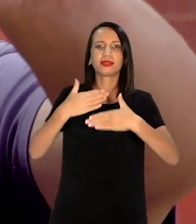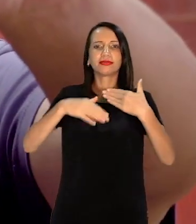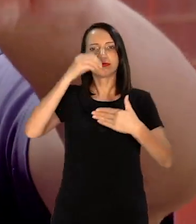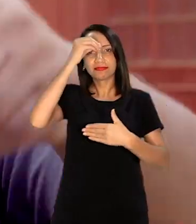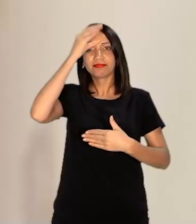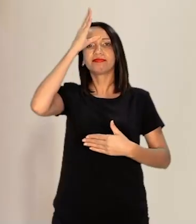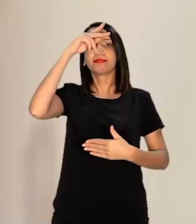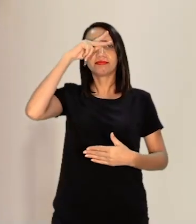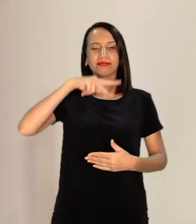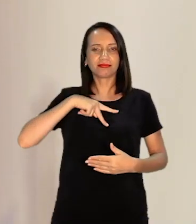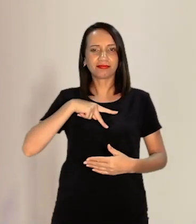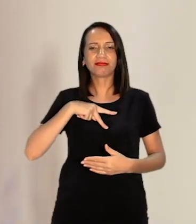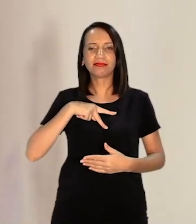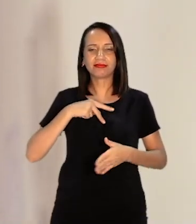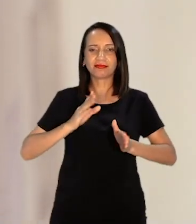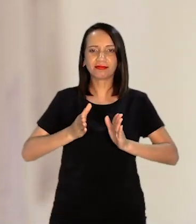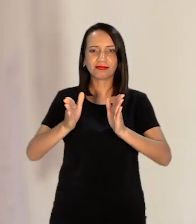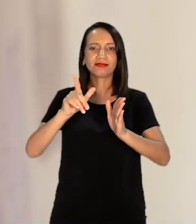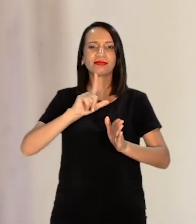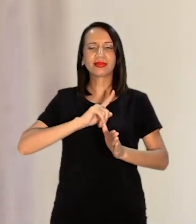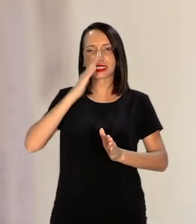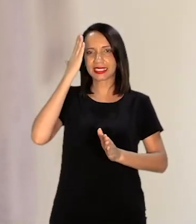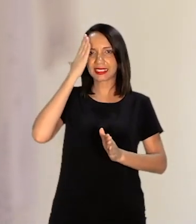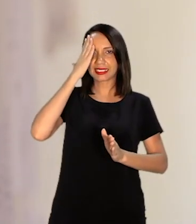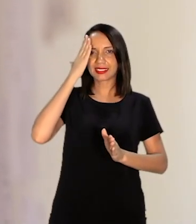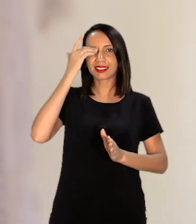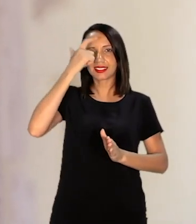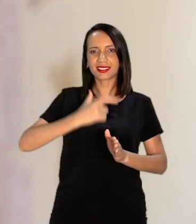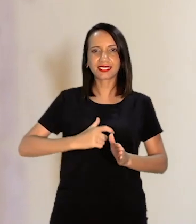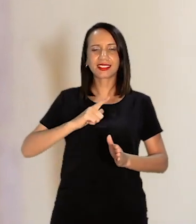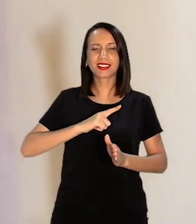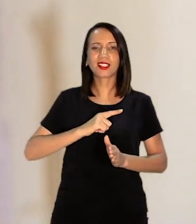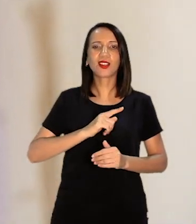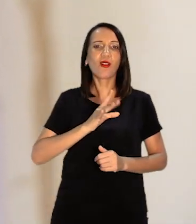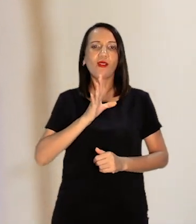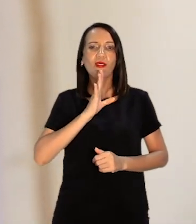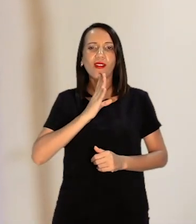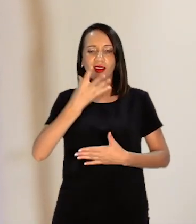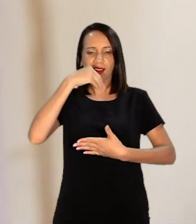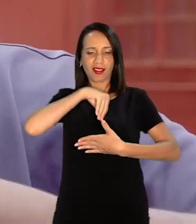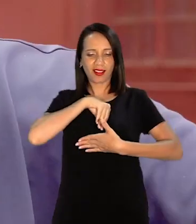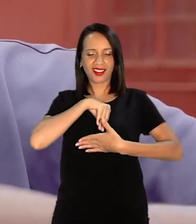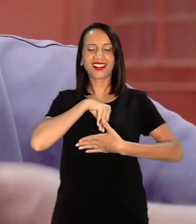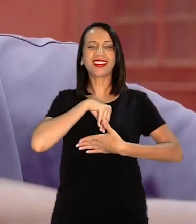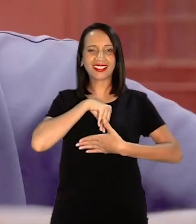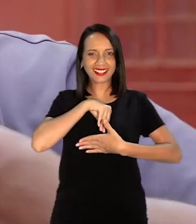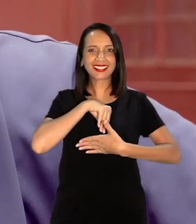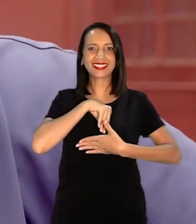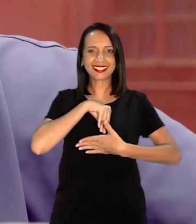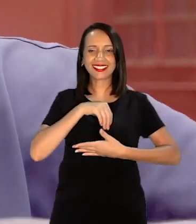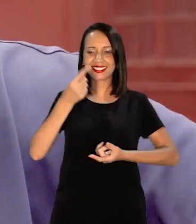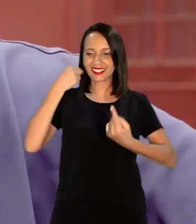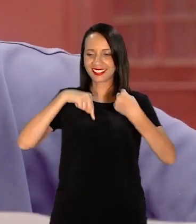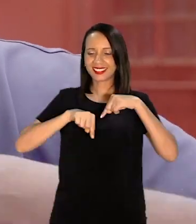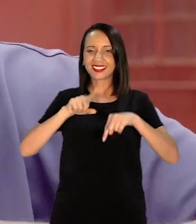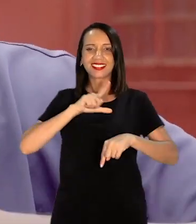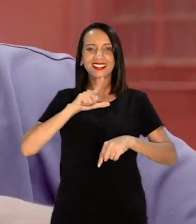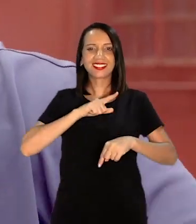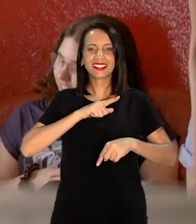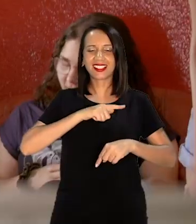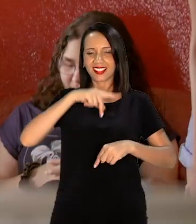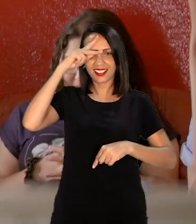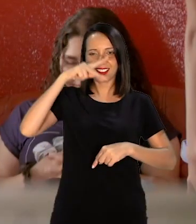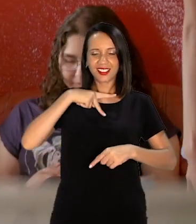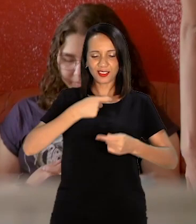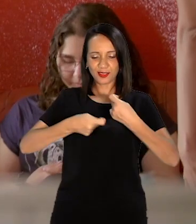conhecimento A hora que ele entender Que o conhecimento está dentro dele Que o gestor do conhecimento é